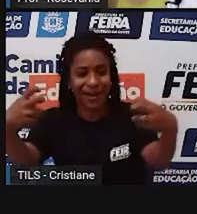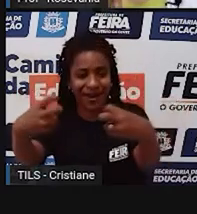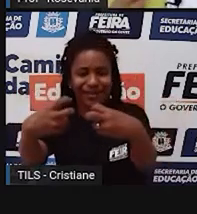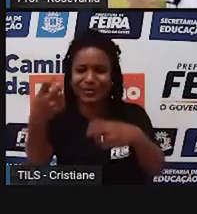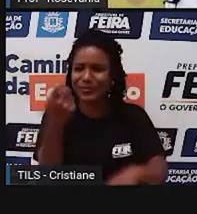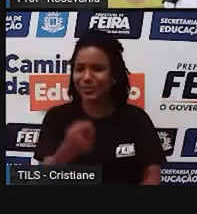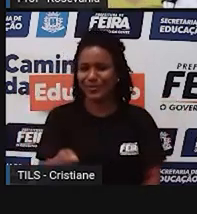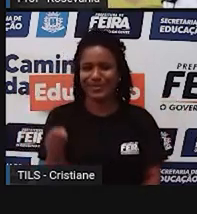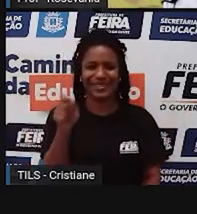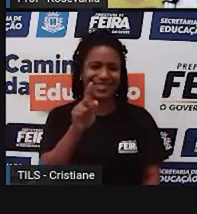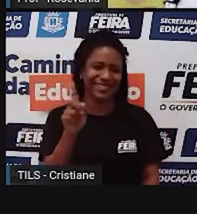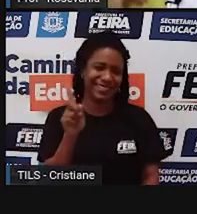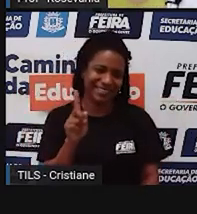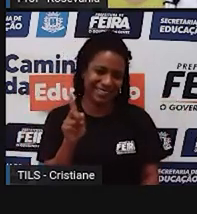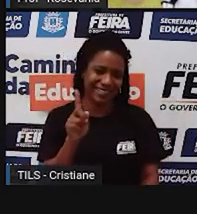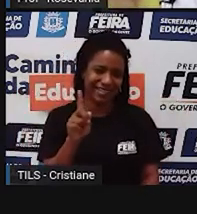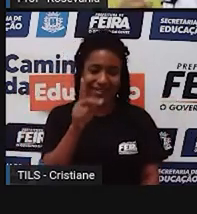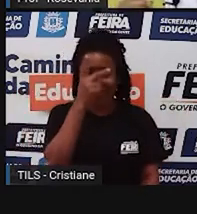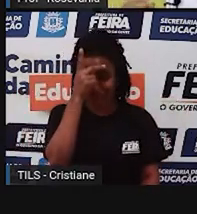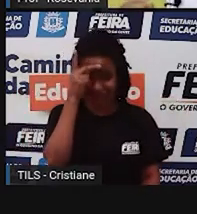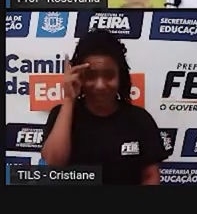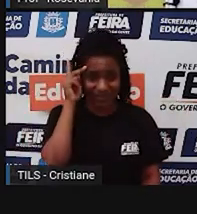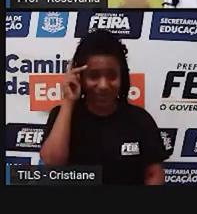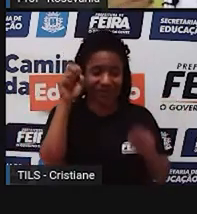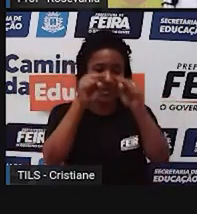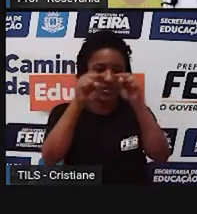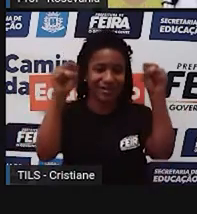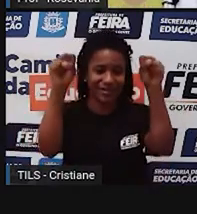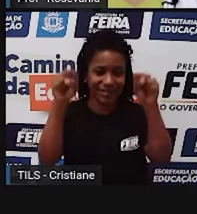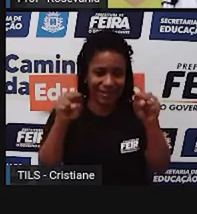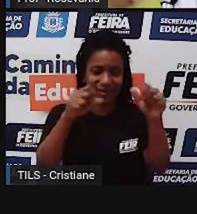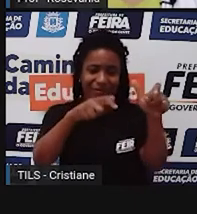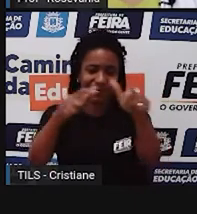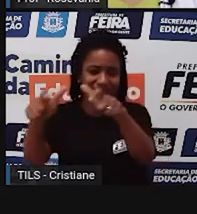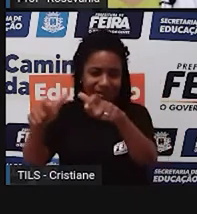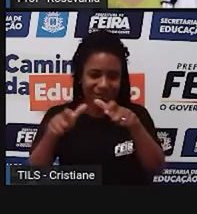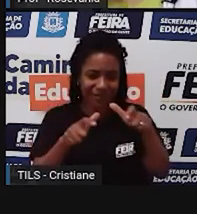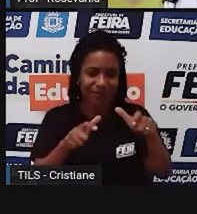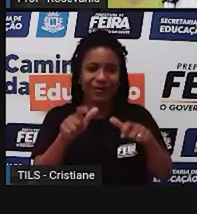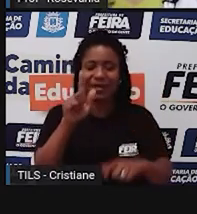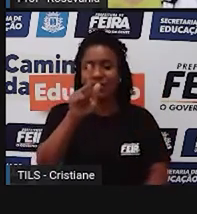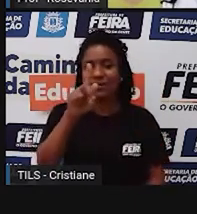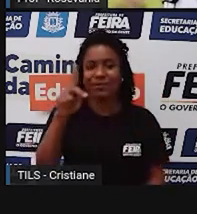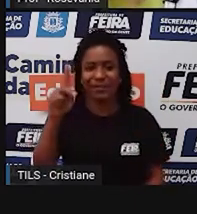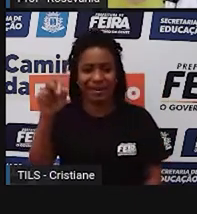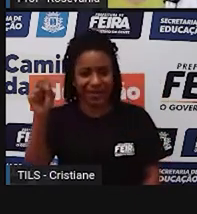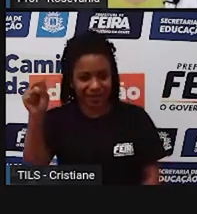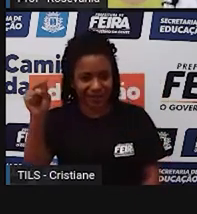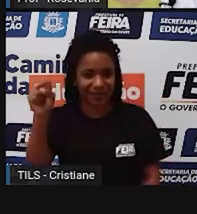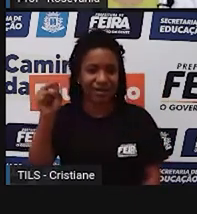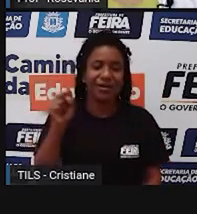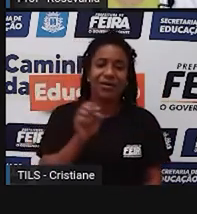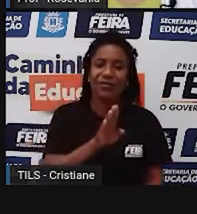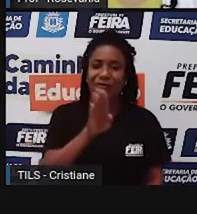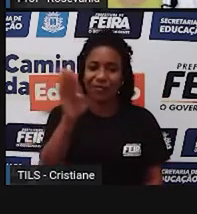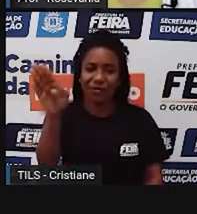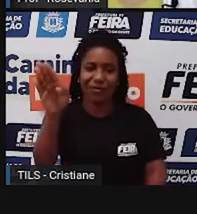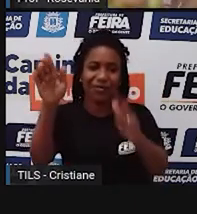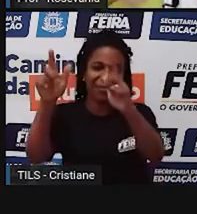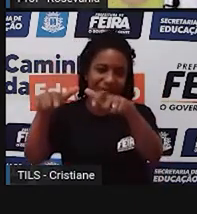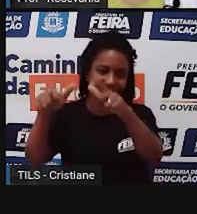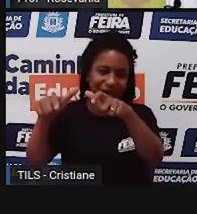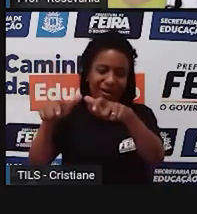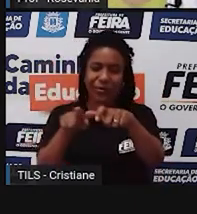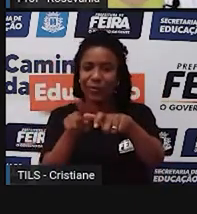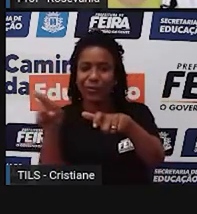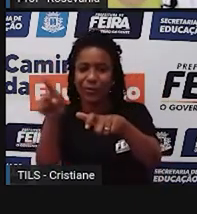Elas utilizam o sistema de posicionamento global, utilizam, né, o GPS, ou dizem assim, vou mandar a localização, que você ainda